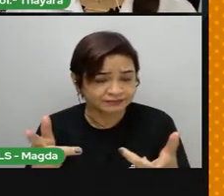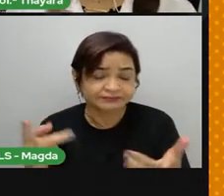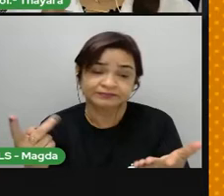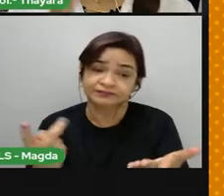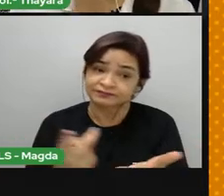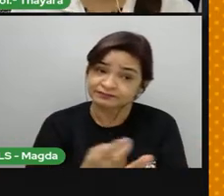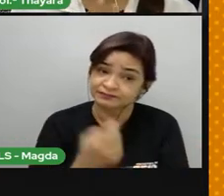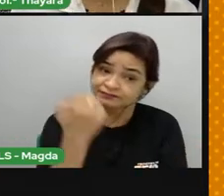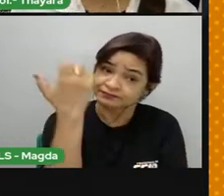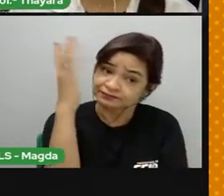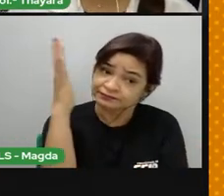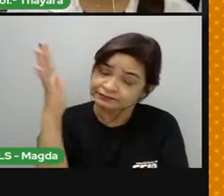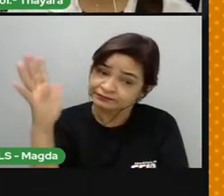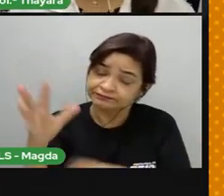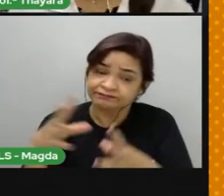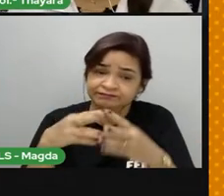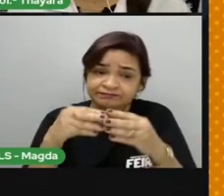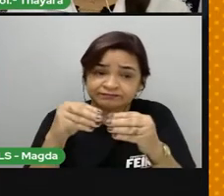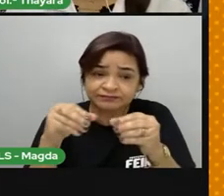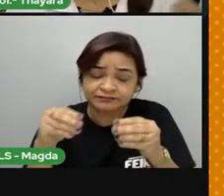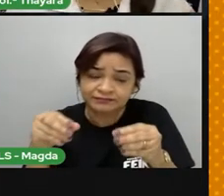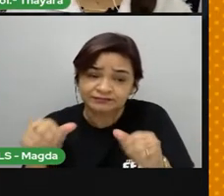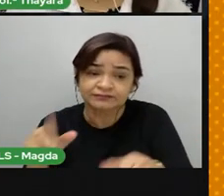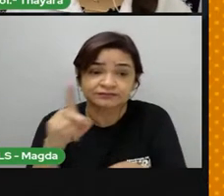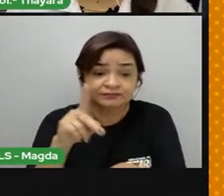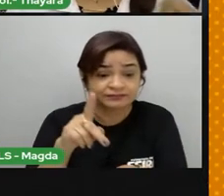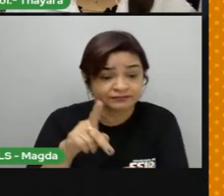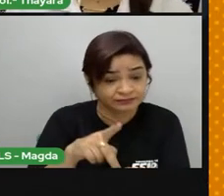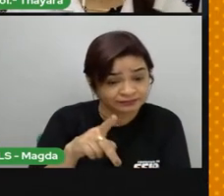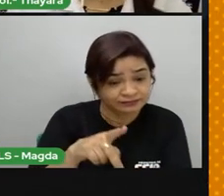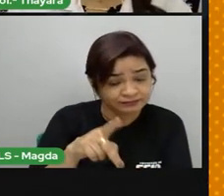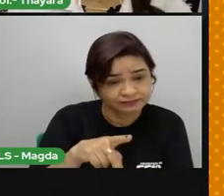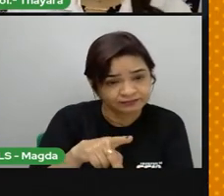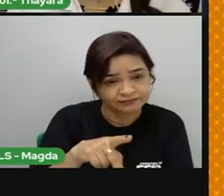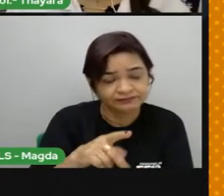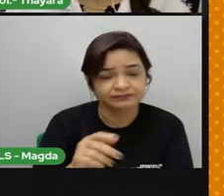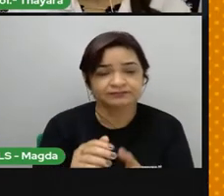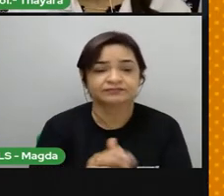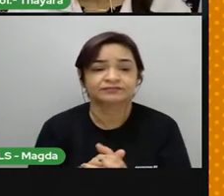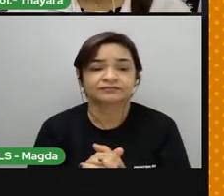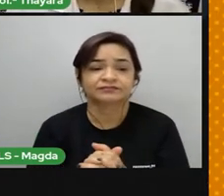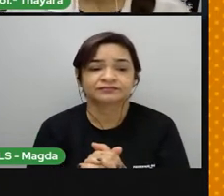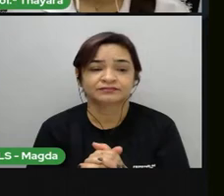causam a fragmentação dessas rochas, a gente chama de intemperismo.